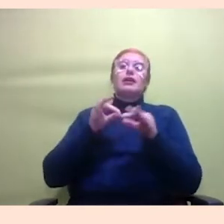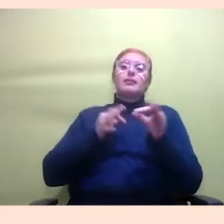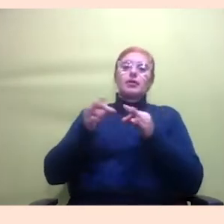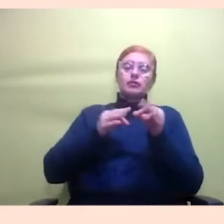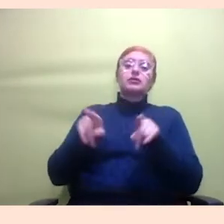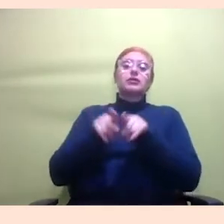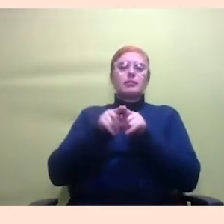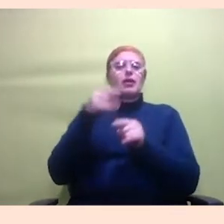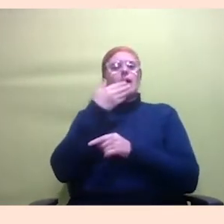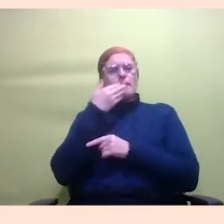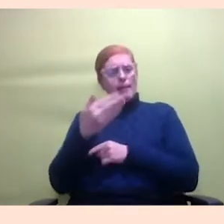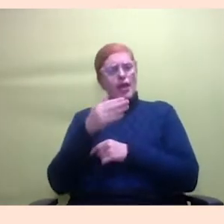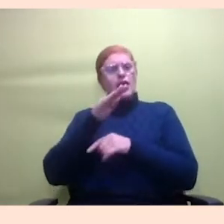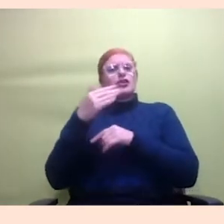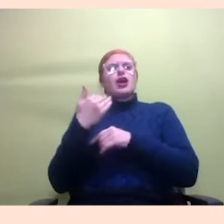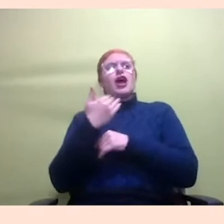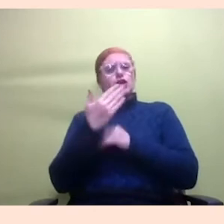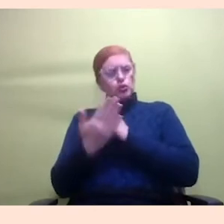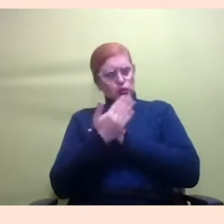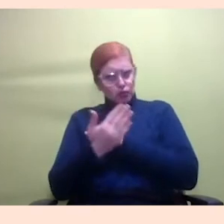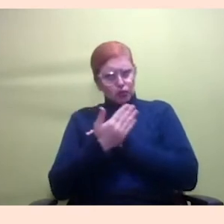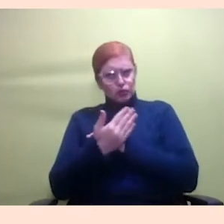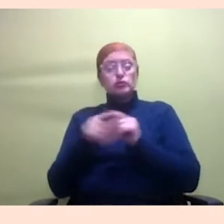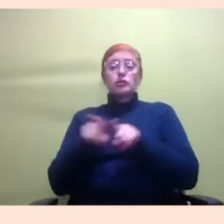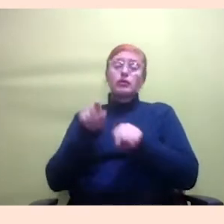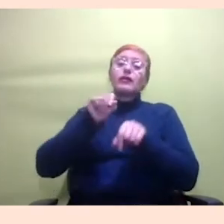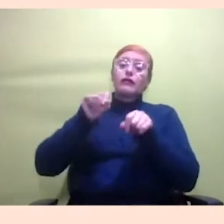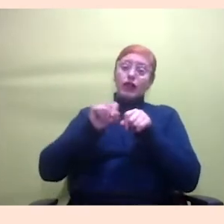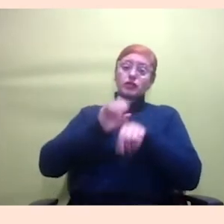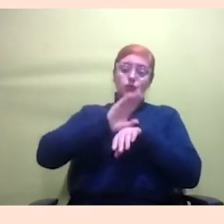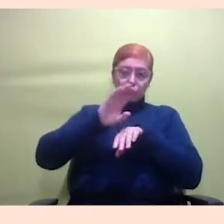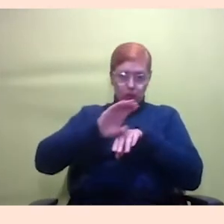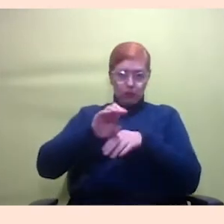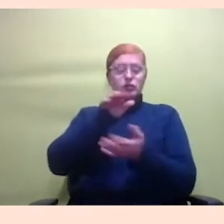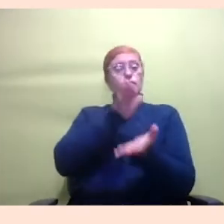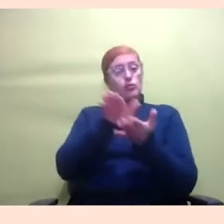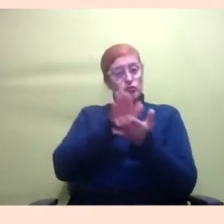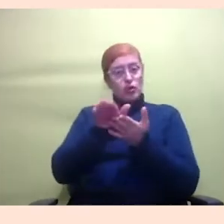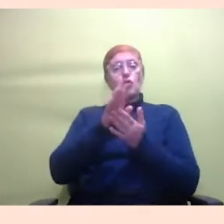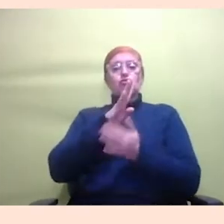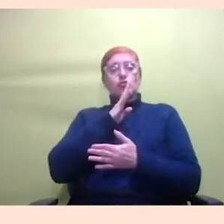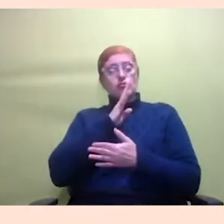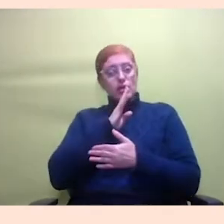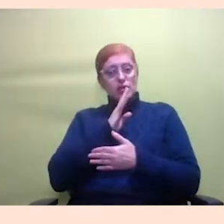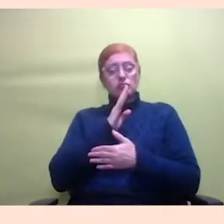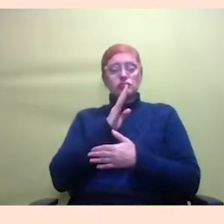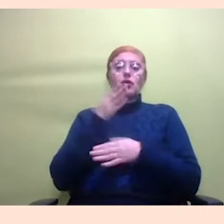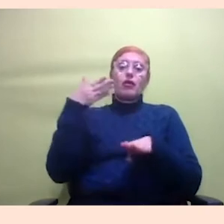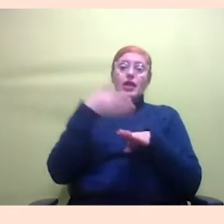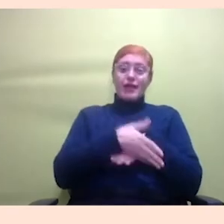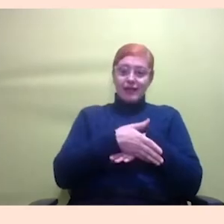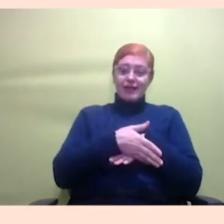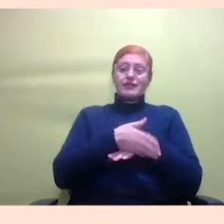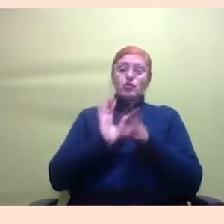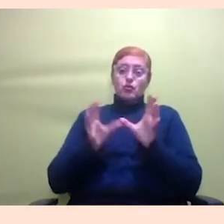para pedir auxílio ou para fazer o curso são pessoas produtoras de conhecimento então uma vez que eles entraram dentro da rede do